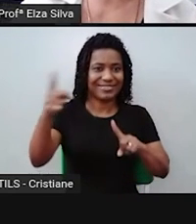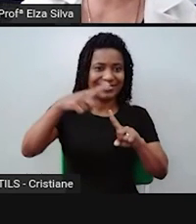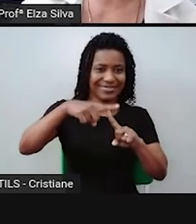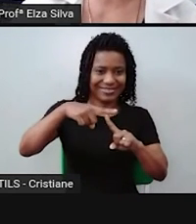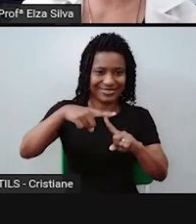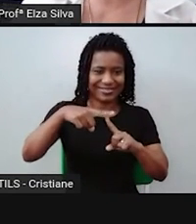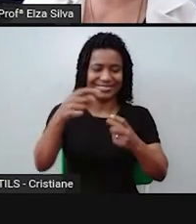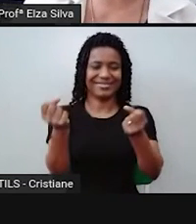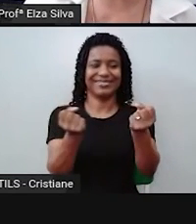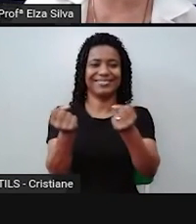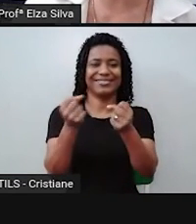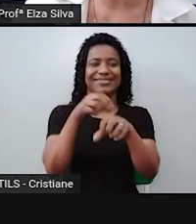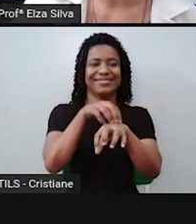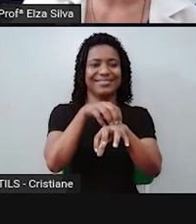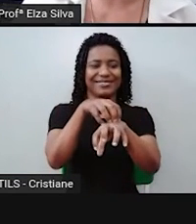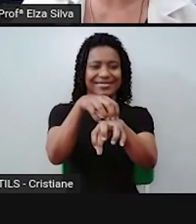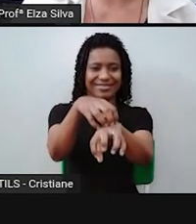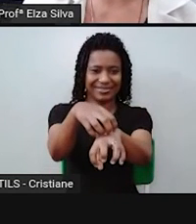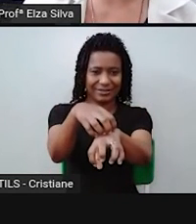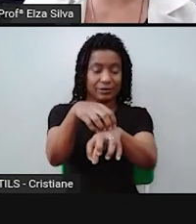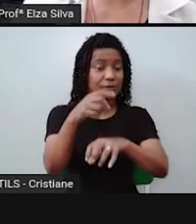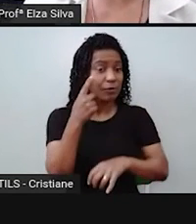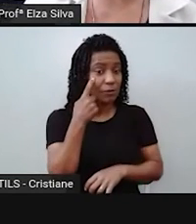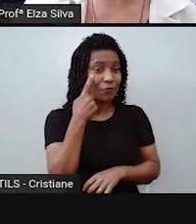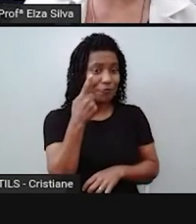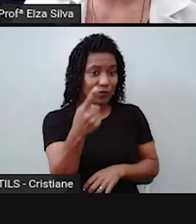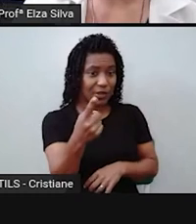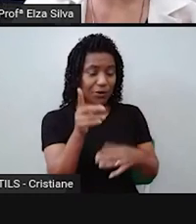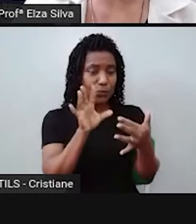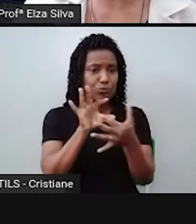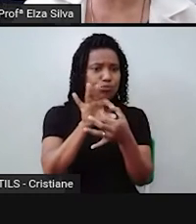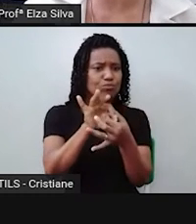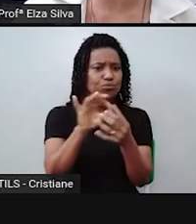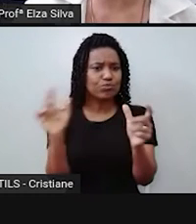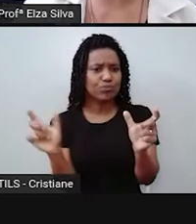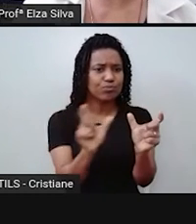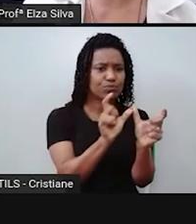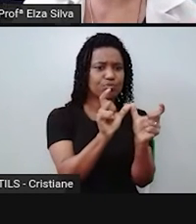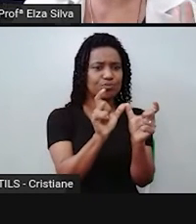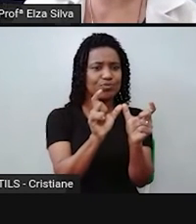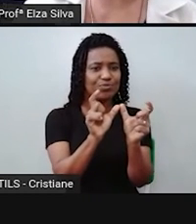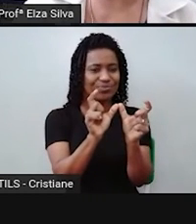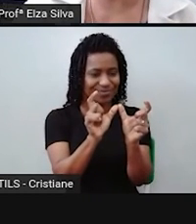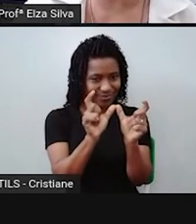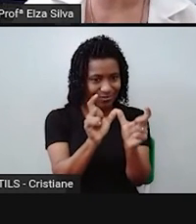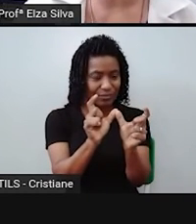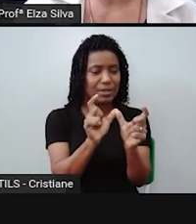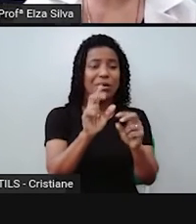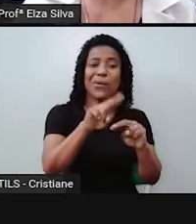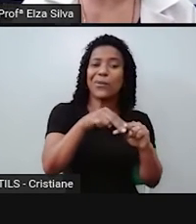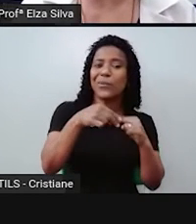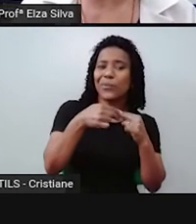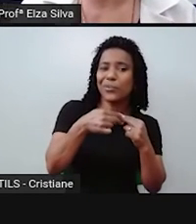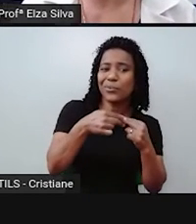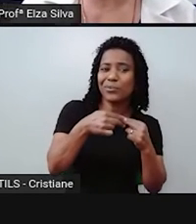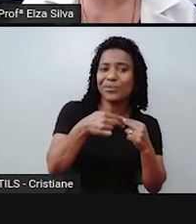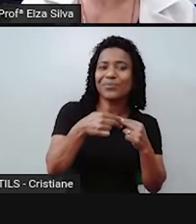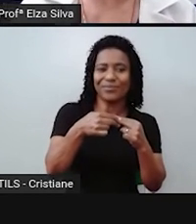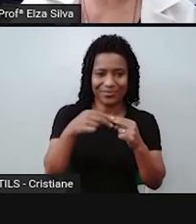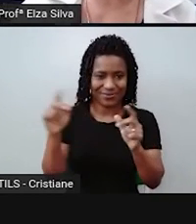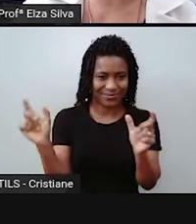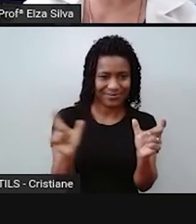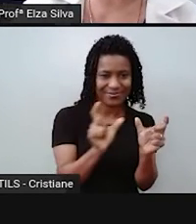nós utilizamos aqui um conector que dá uma ideia de conclusão, mostrando a razão pela qual